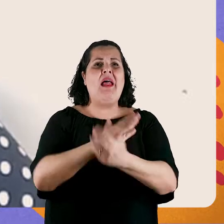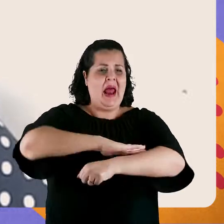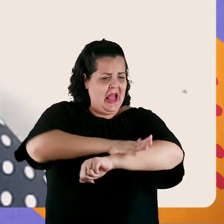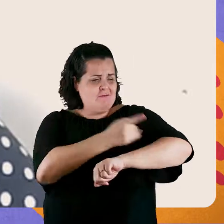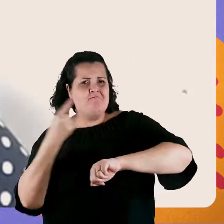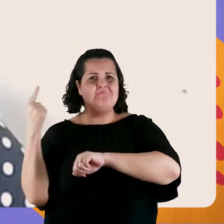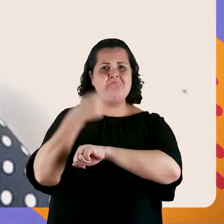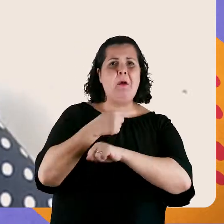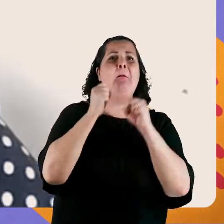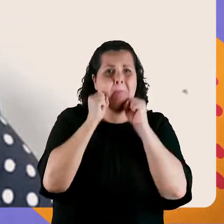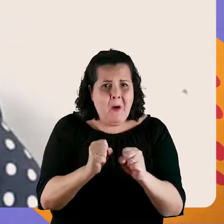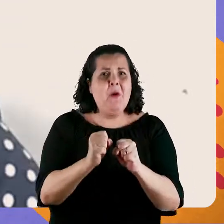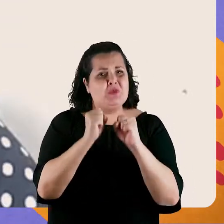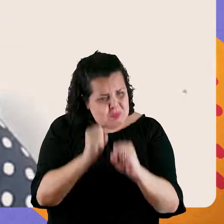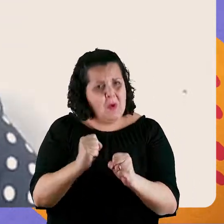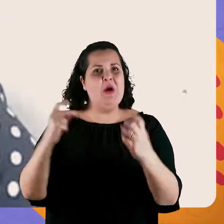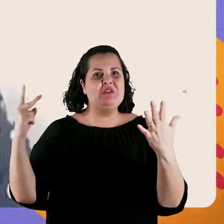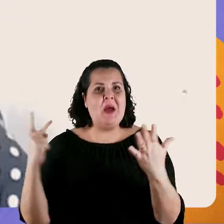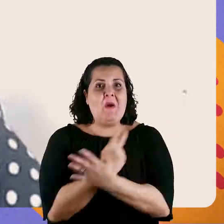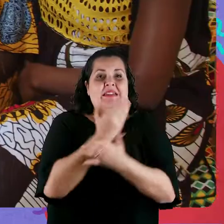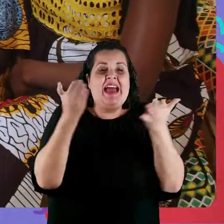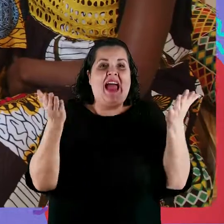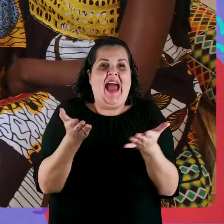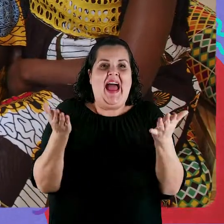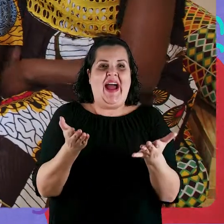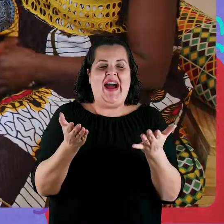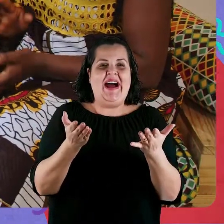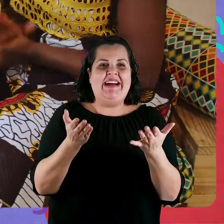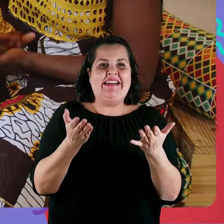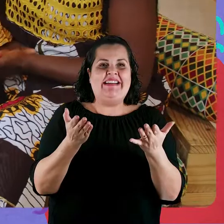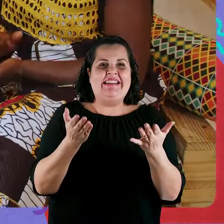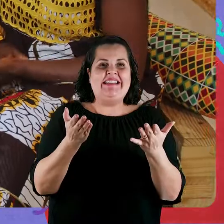Que essa escola, ela pode existir. E agora, tem